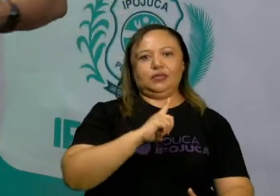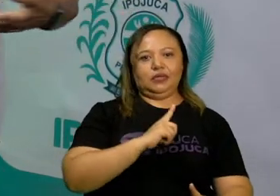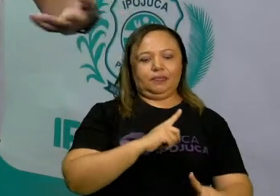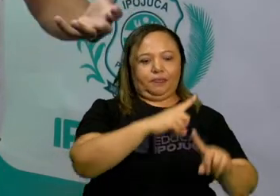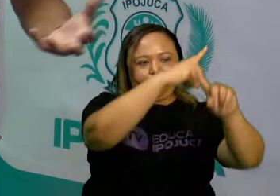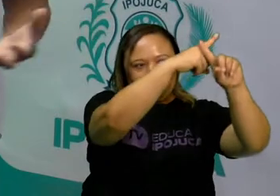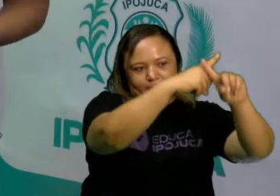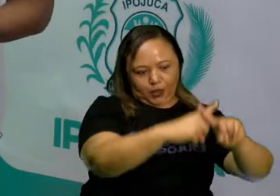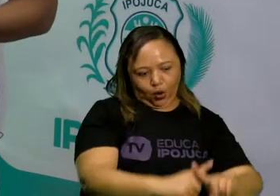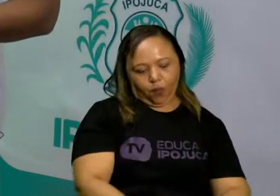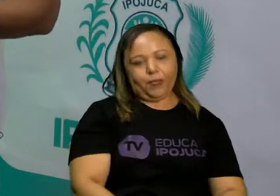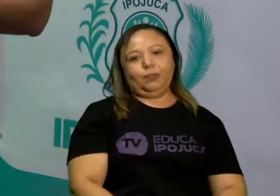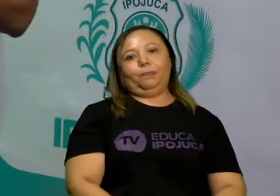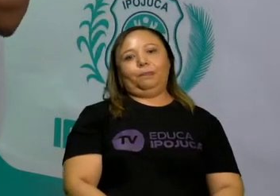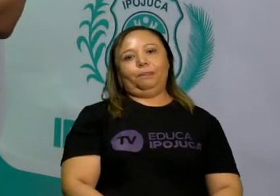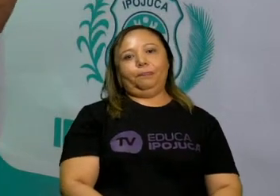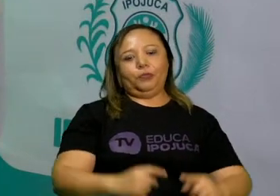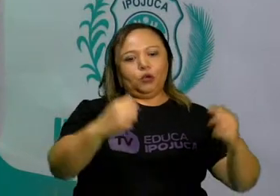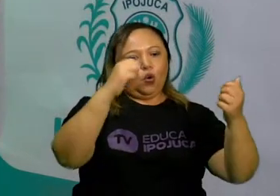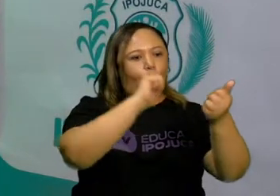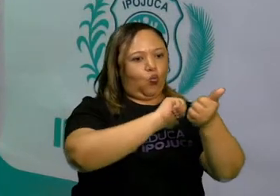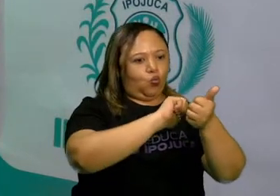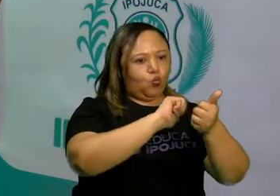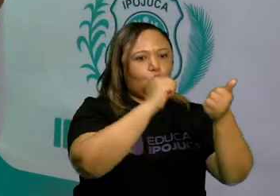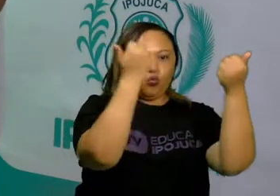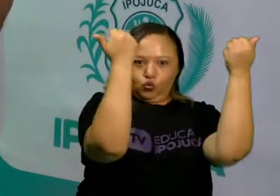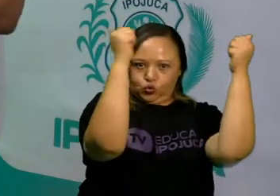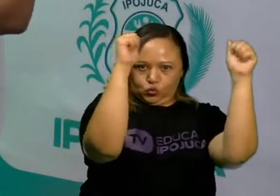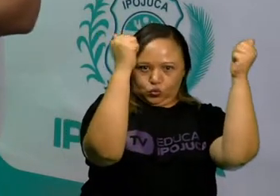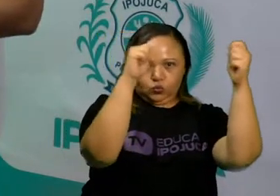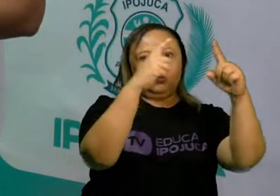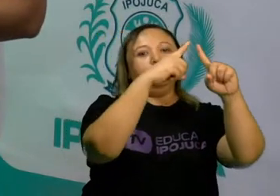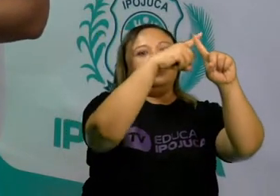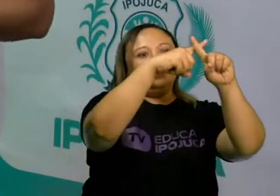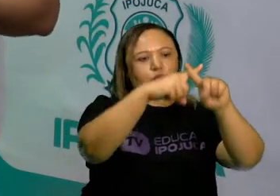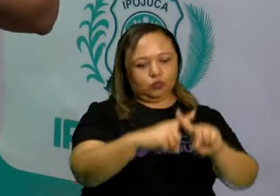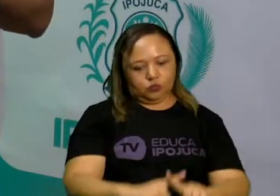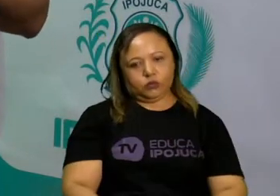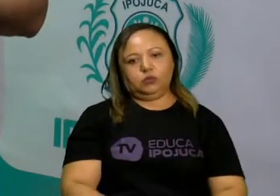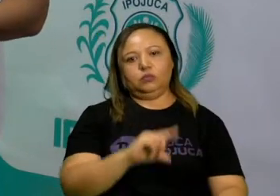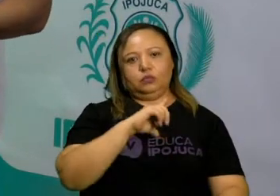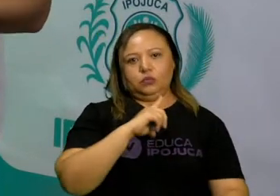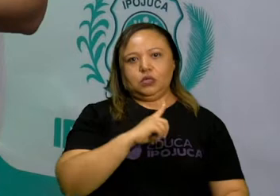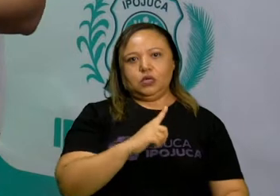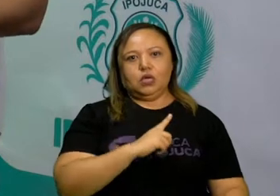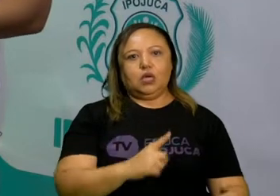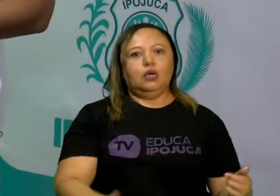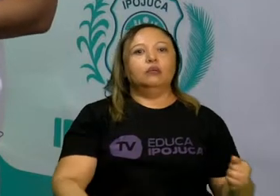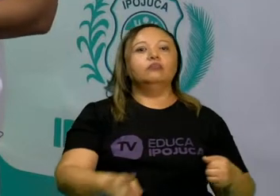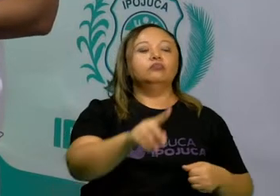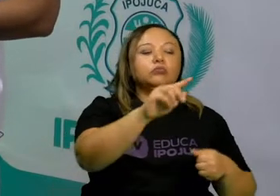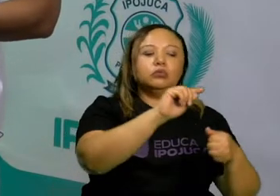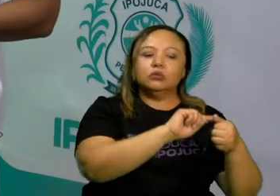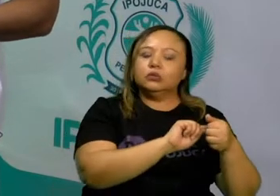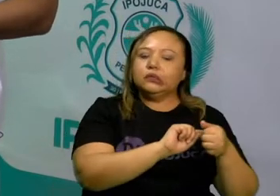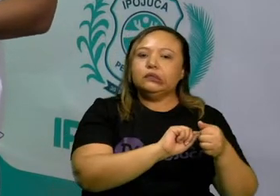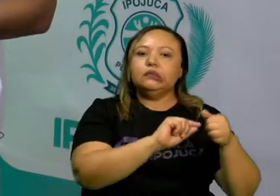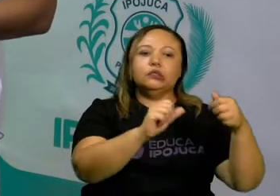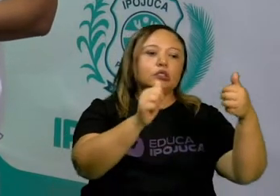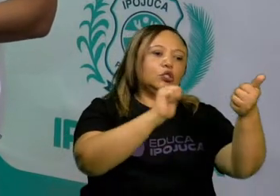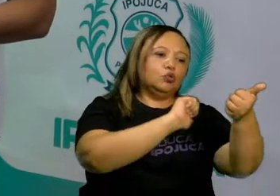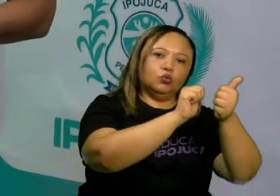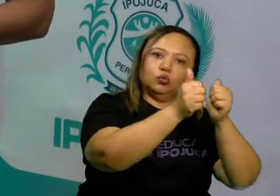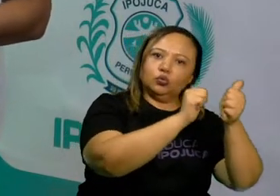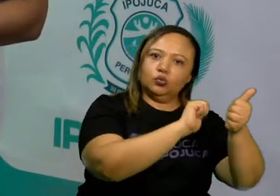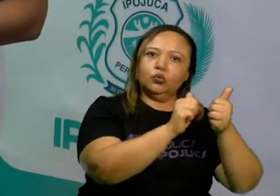todos, fazer com que todos ganhem. Já o esporte, especificamente, ele tem como intenção a competição,